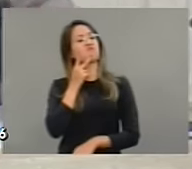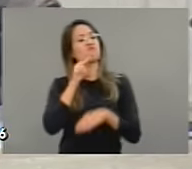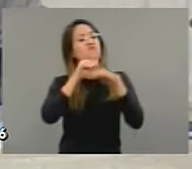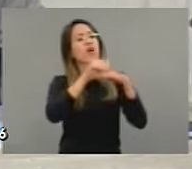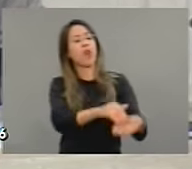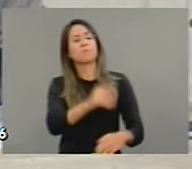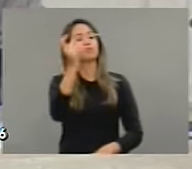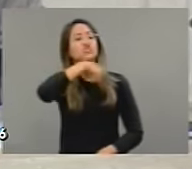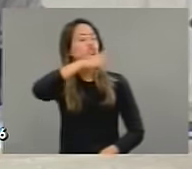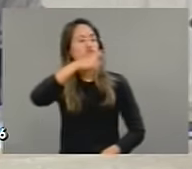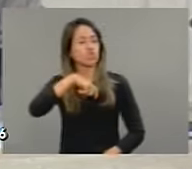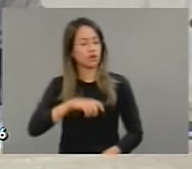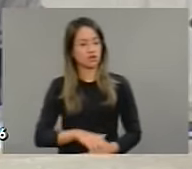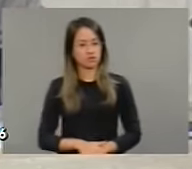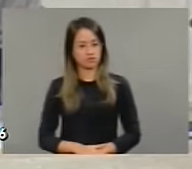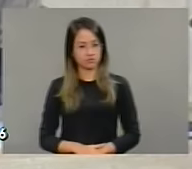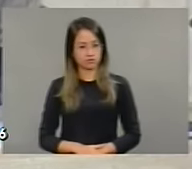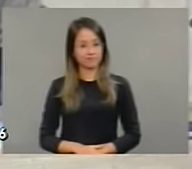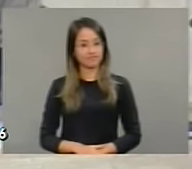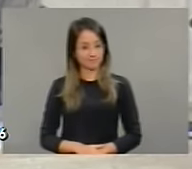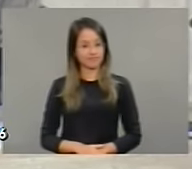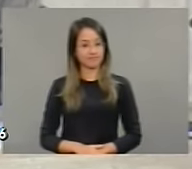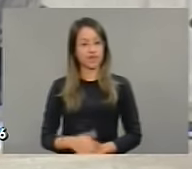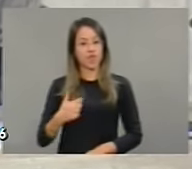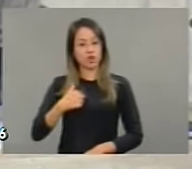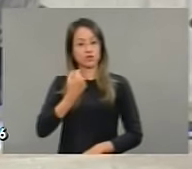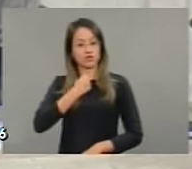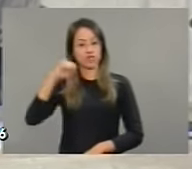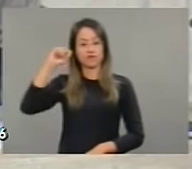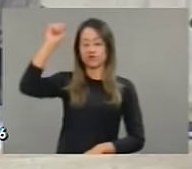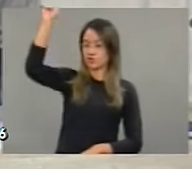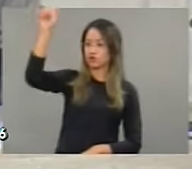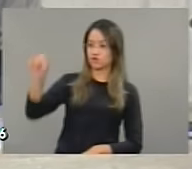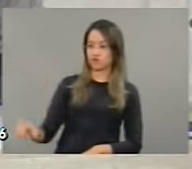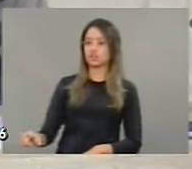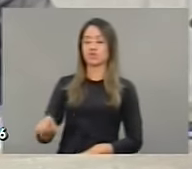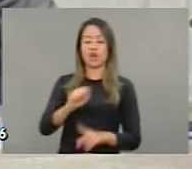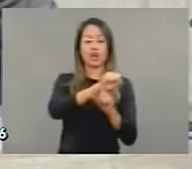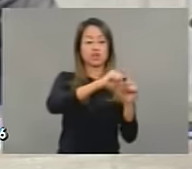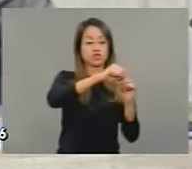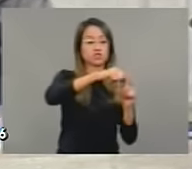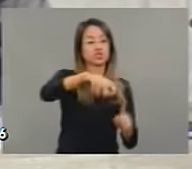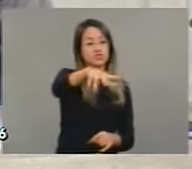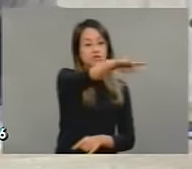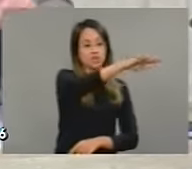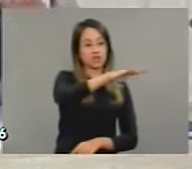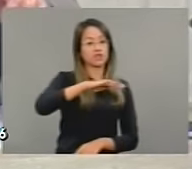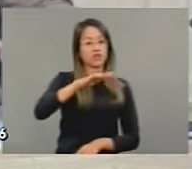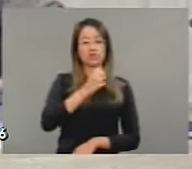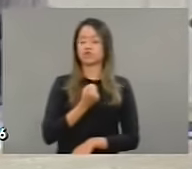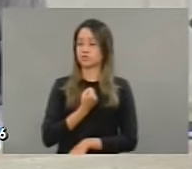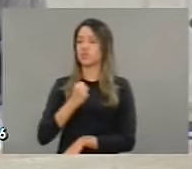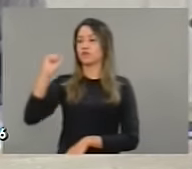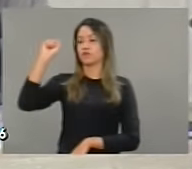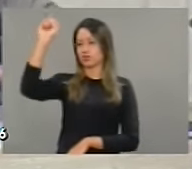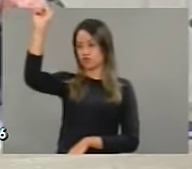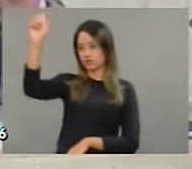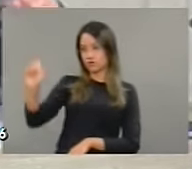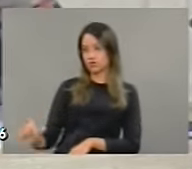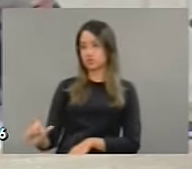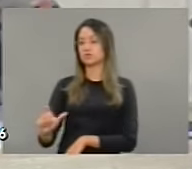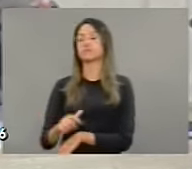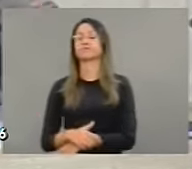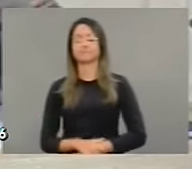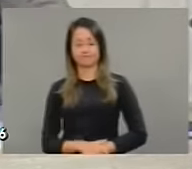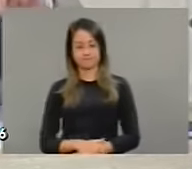Estou com Vossa Excelência nessa luta, acredito que a sociedade do Ceará que o povo cearense reconhecerá esse